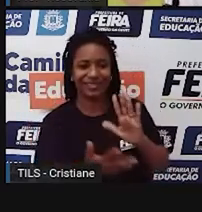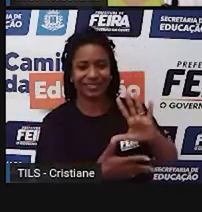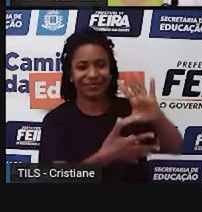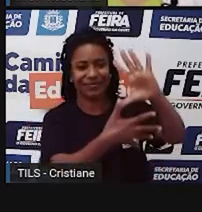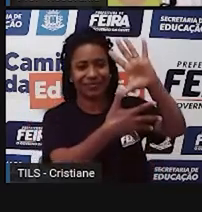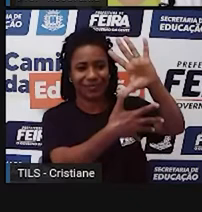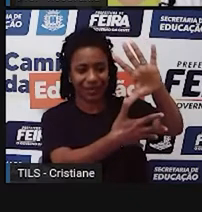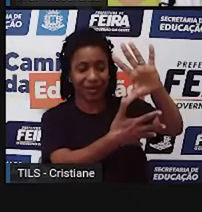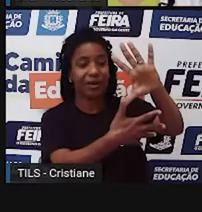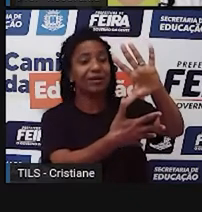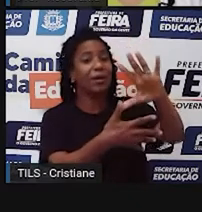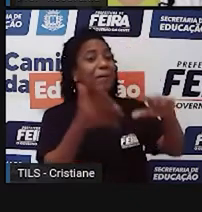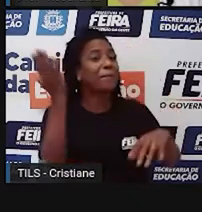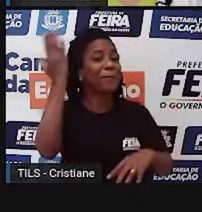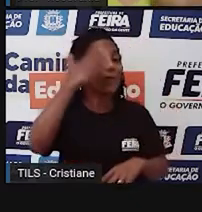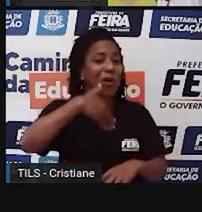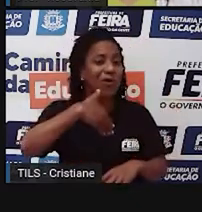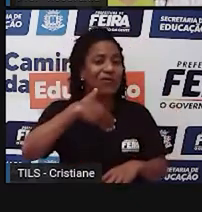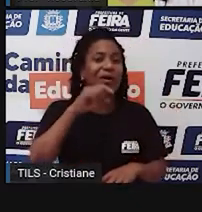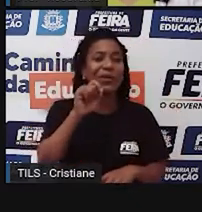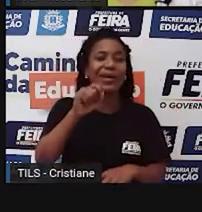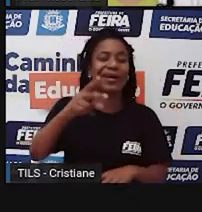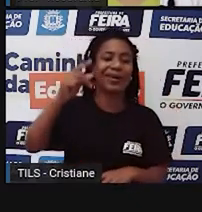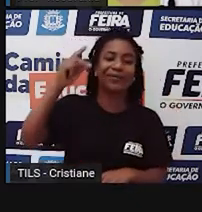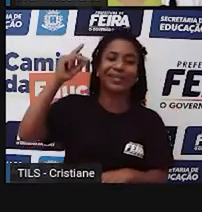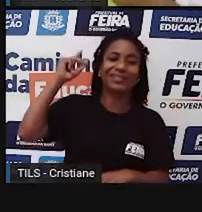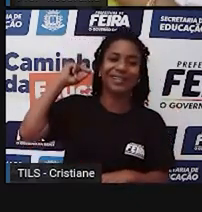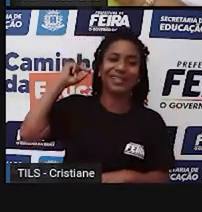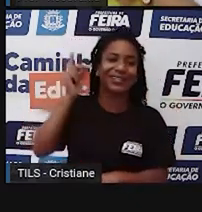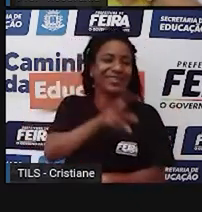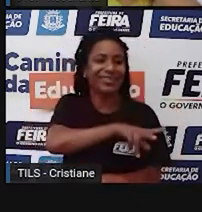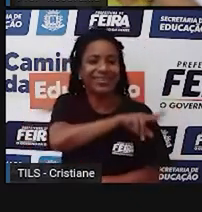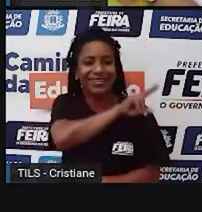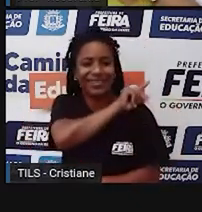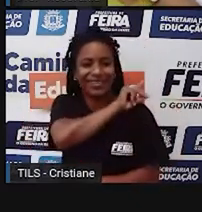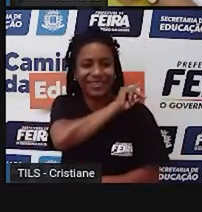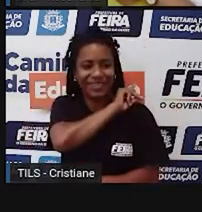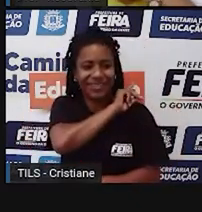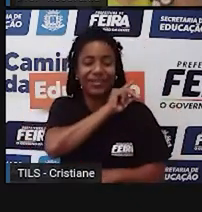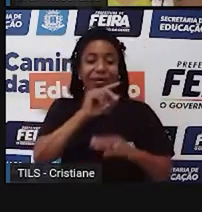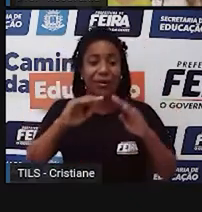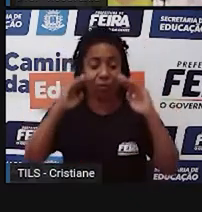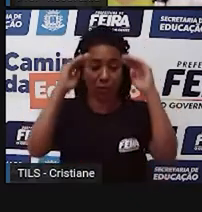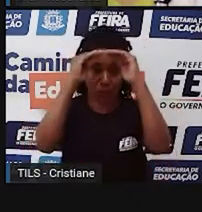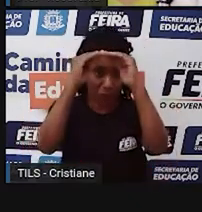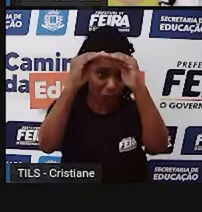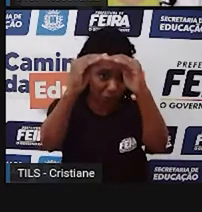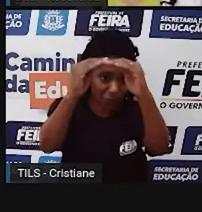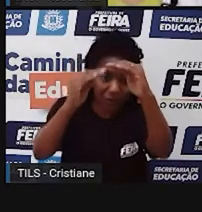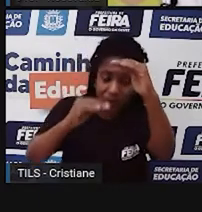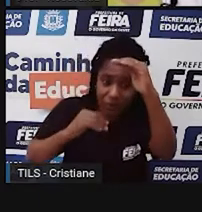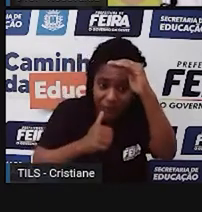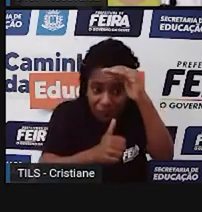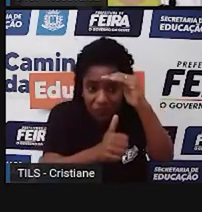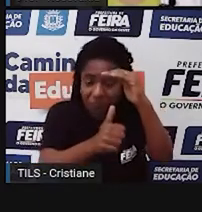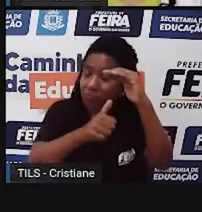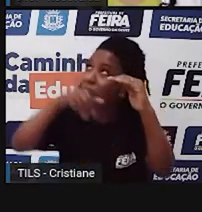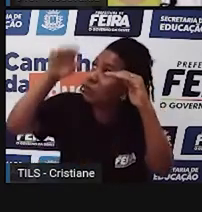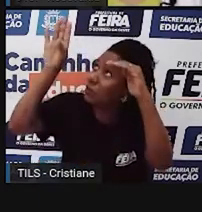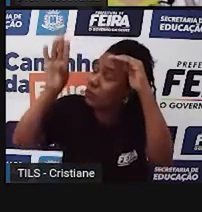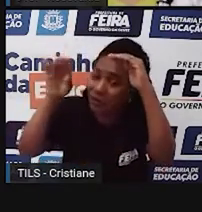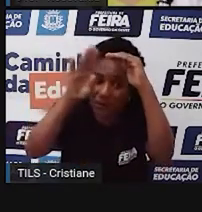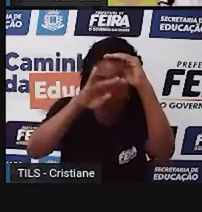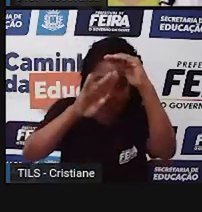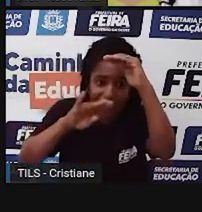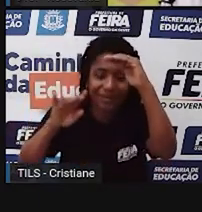exatamente as pinturas rupestres, alguns mapas que foram encontrados em escavações, né, a exemplo do próprio mapa